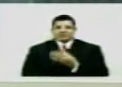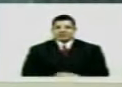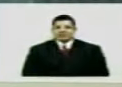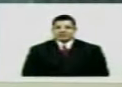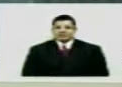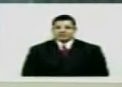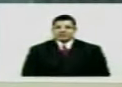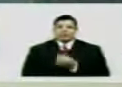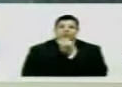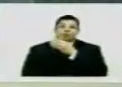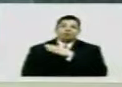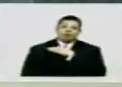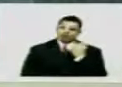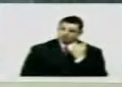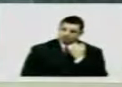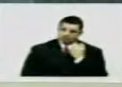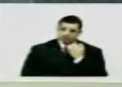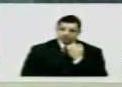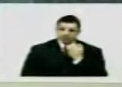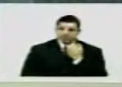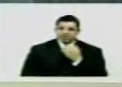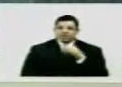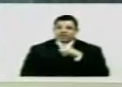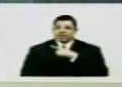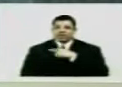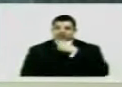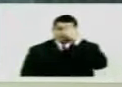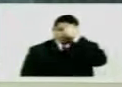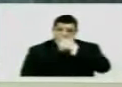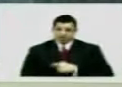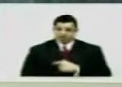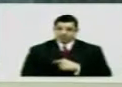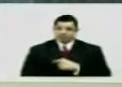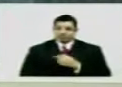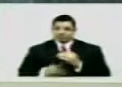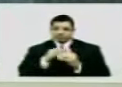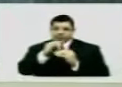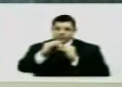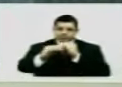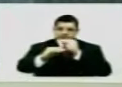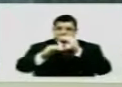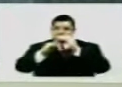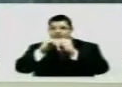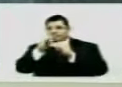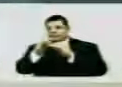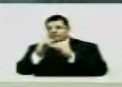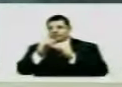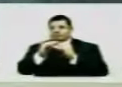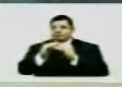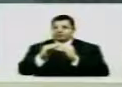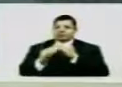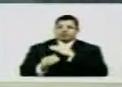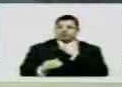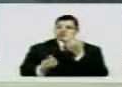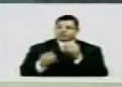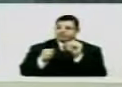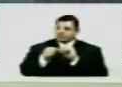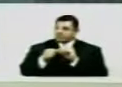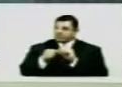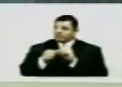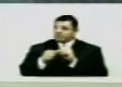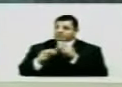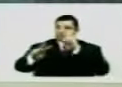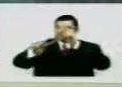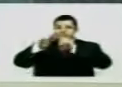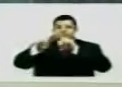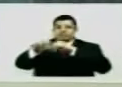O morto Era testemunha de um processo De uma chacina que aconteceu